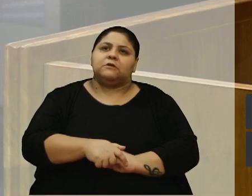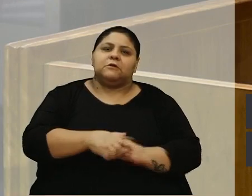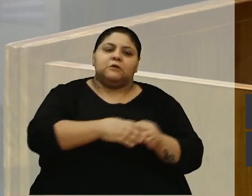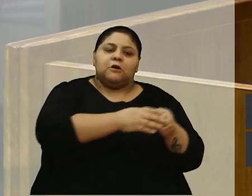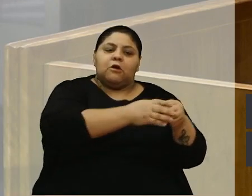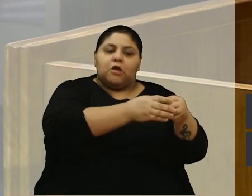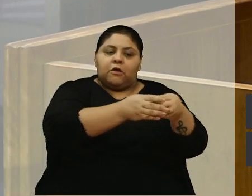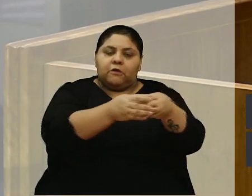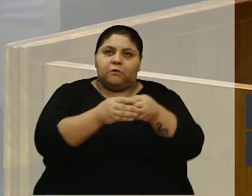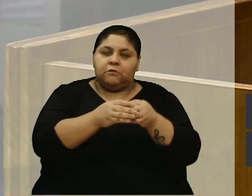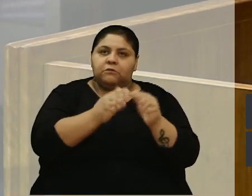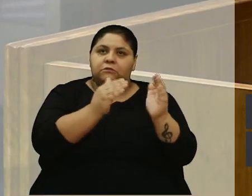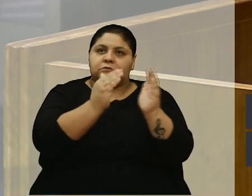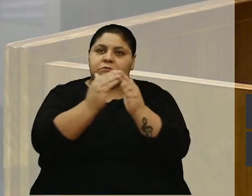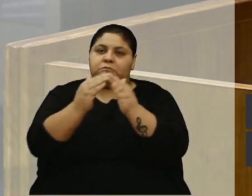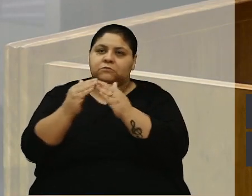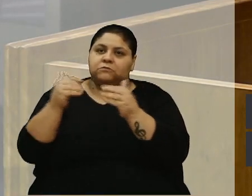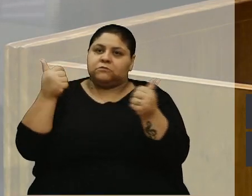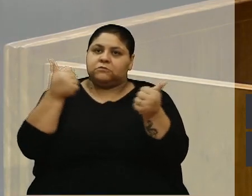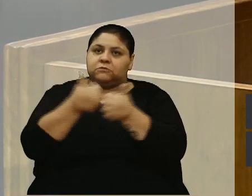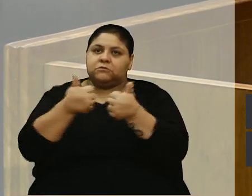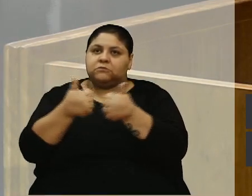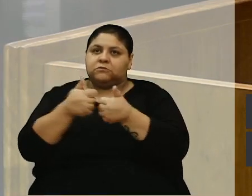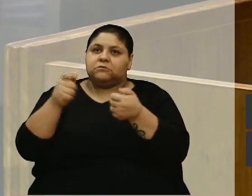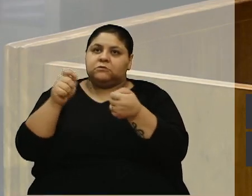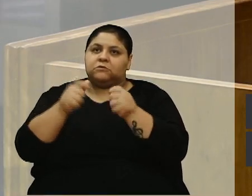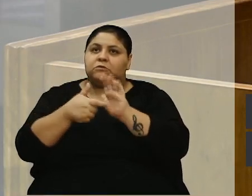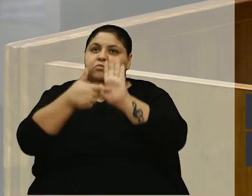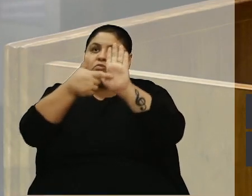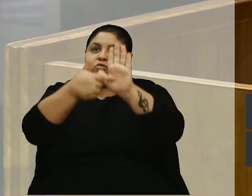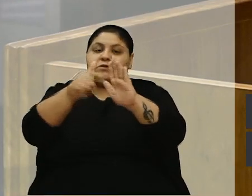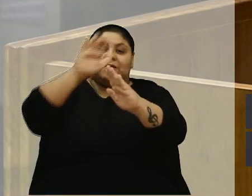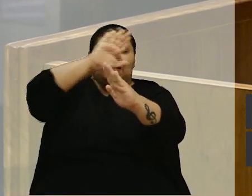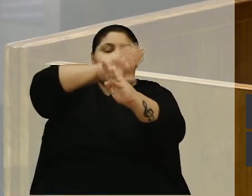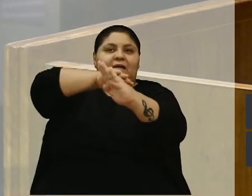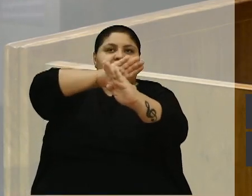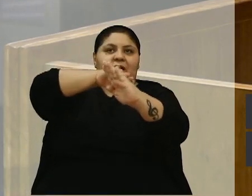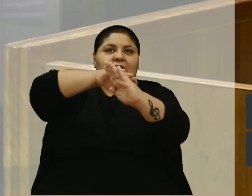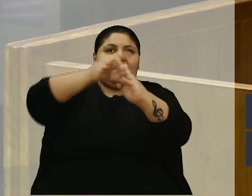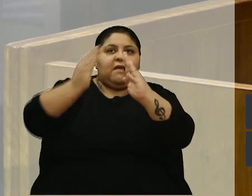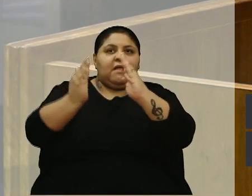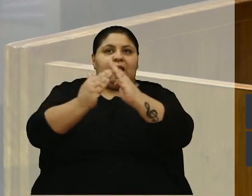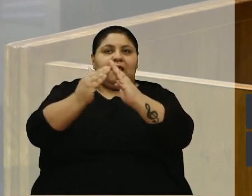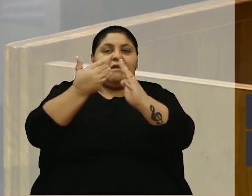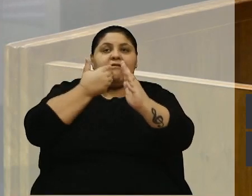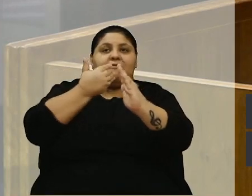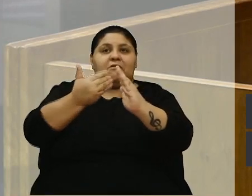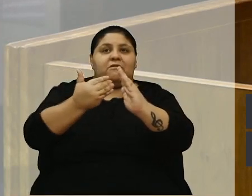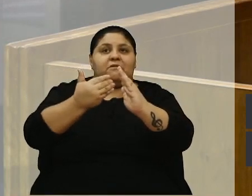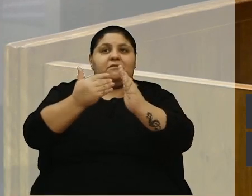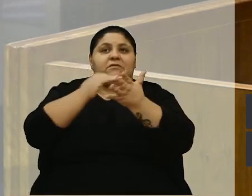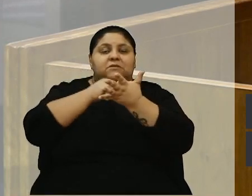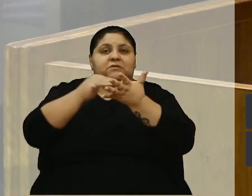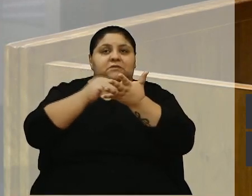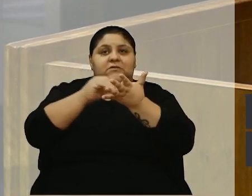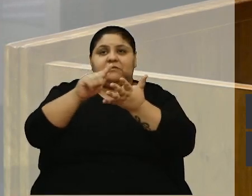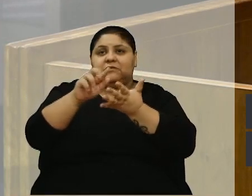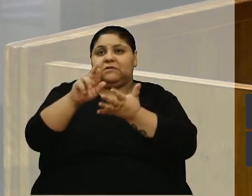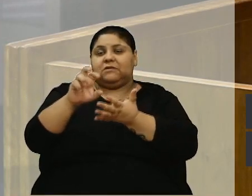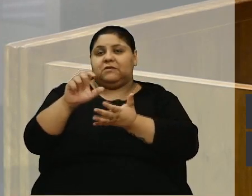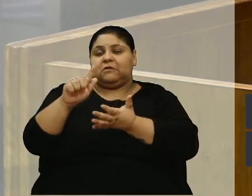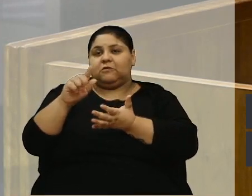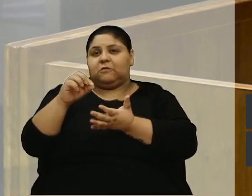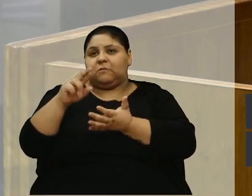da habitação lá, fazer a cobertura da casa, no que eu solicitei ali para a secretária Grégora. Só que não dá